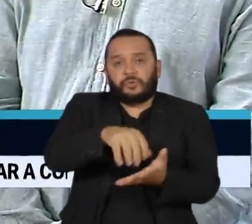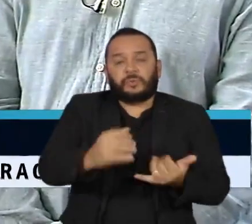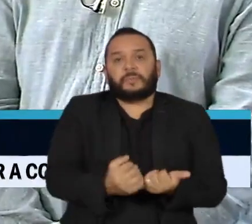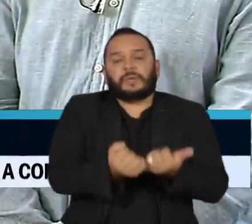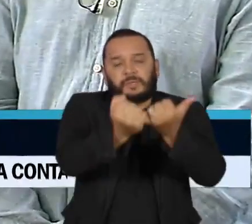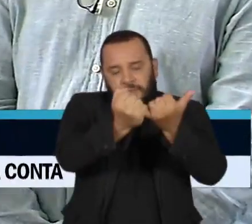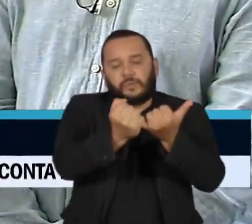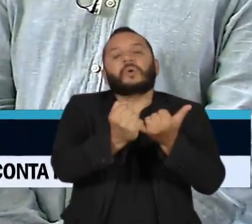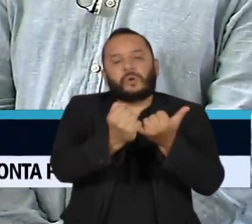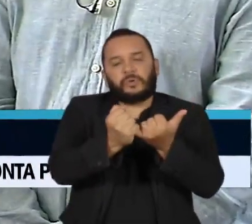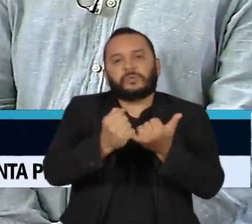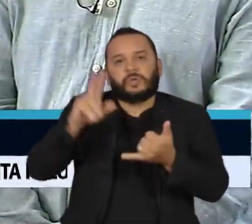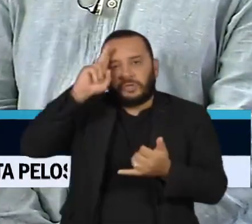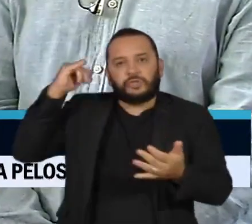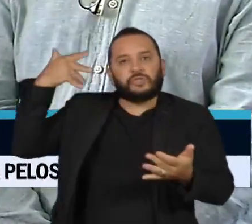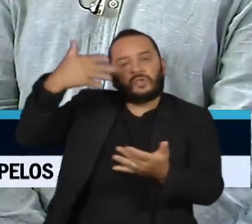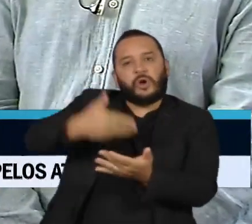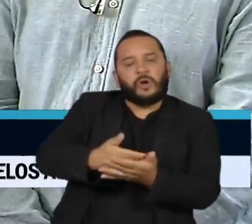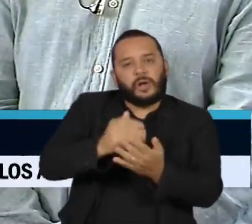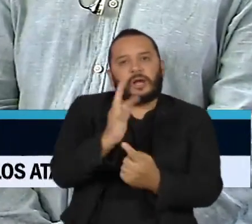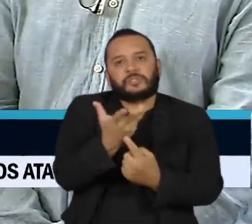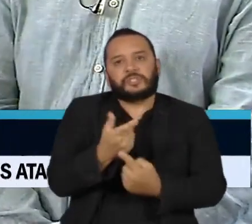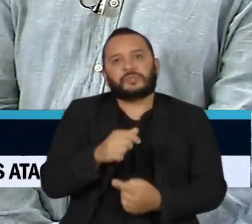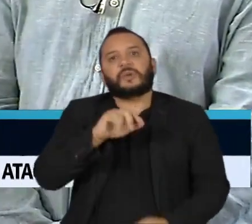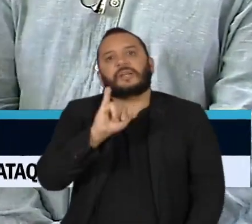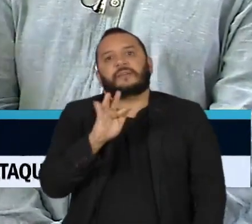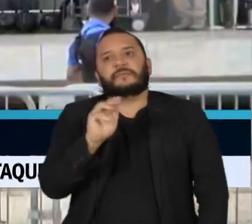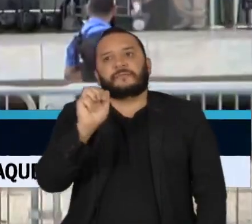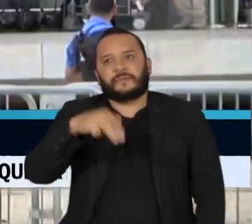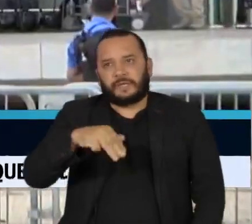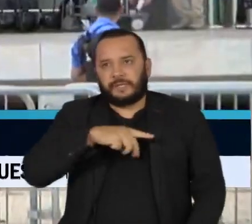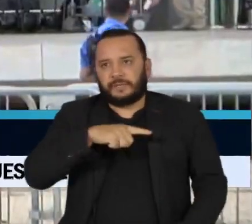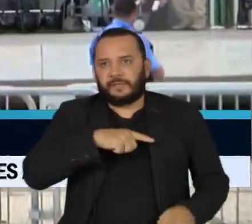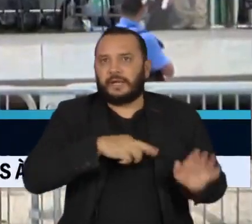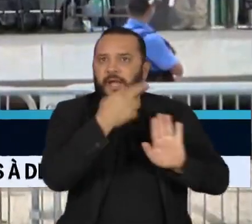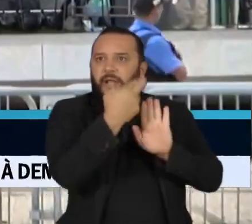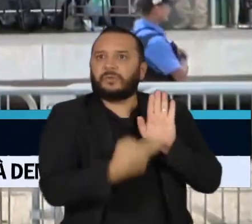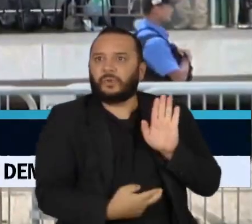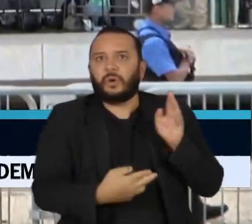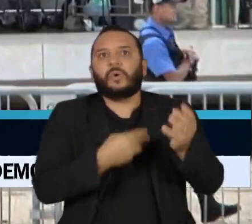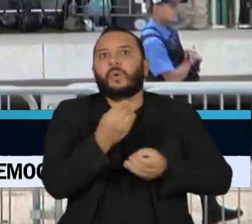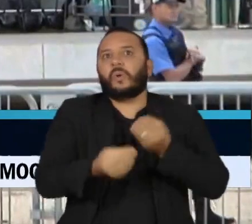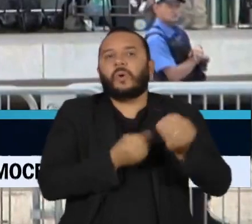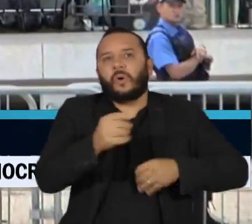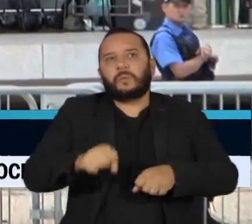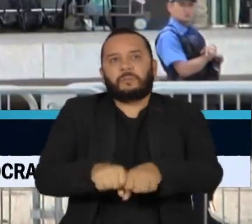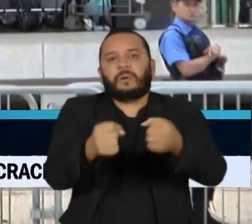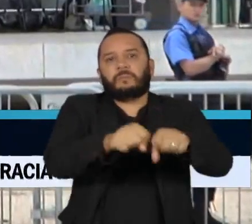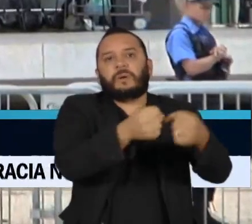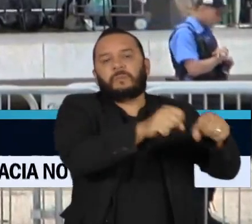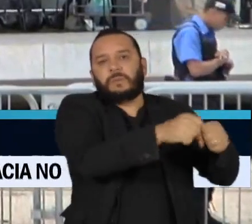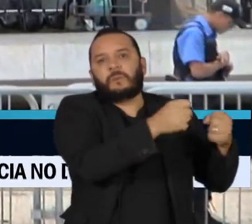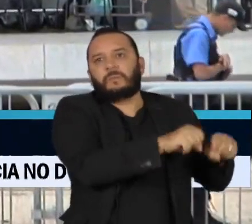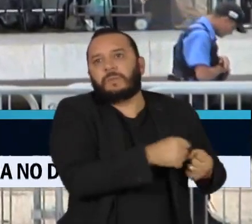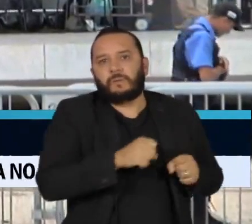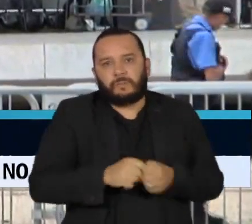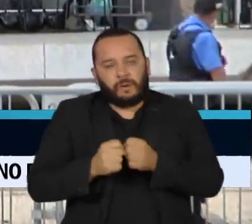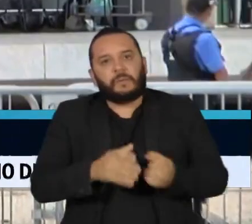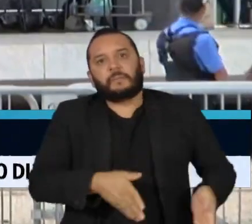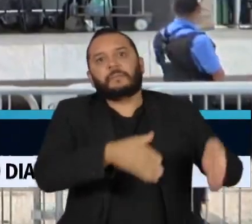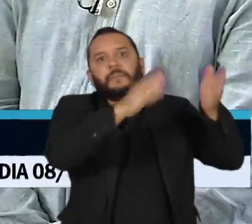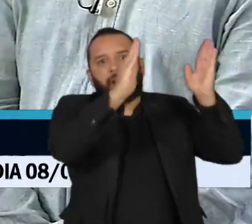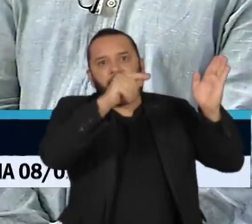Artístico Nacional, o IFAN, divulgaram um relatório preliminar sobre o estrago causado aos prédios públicos que são